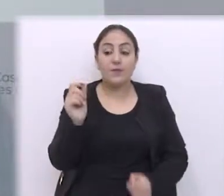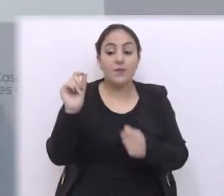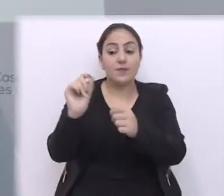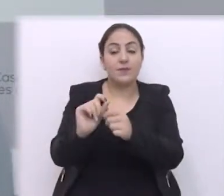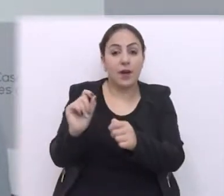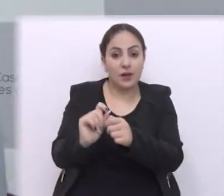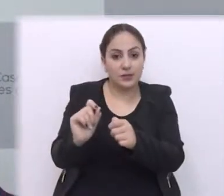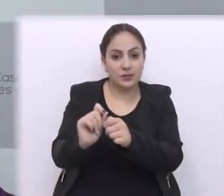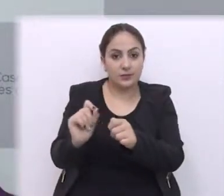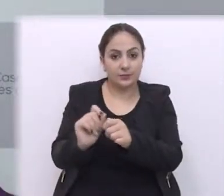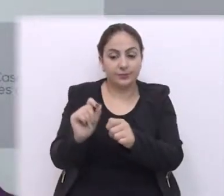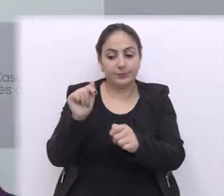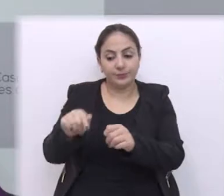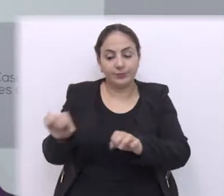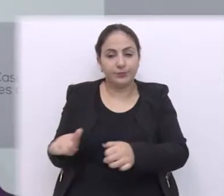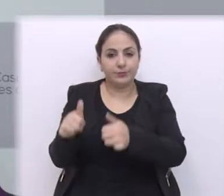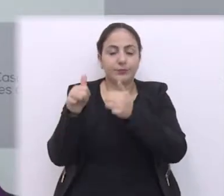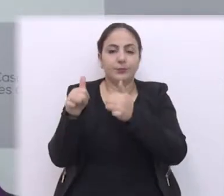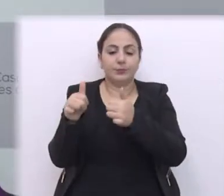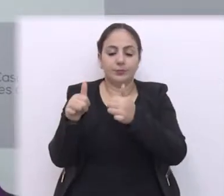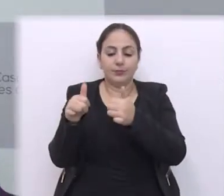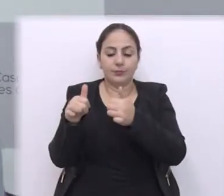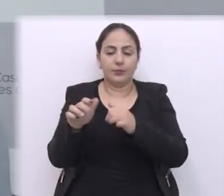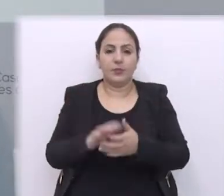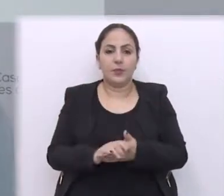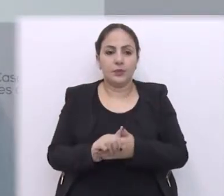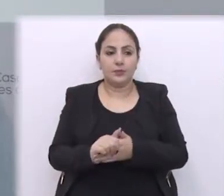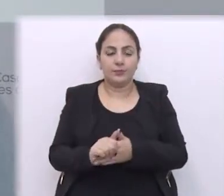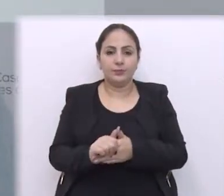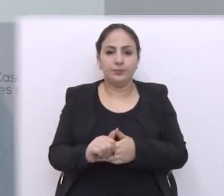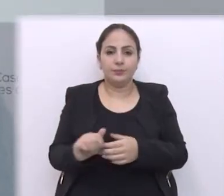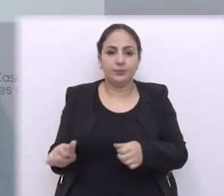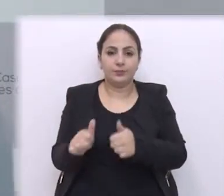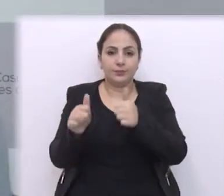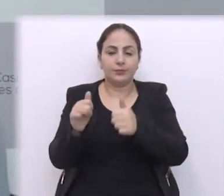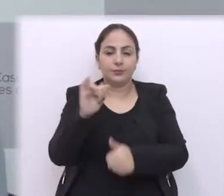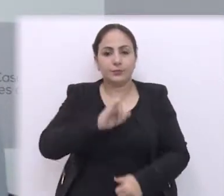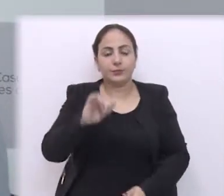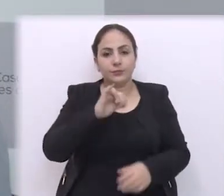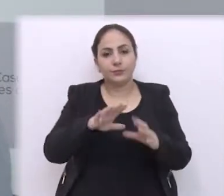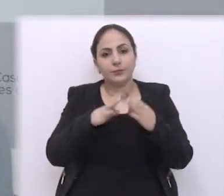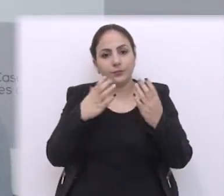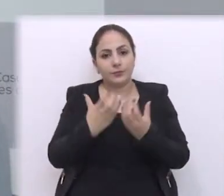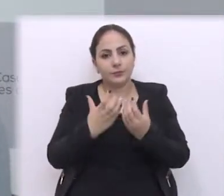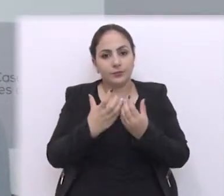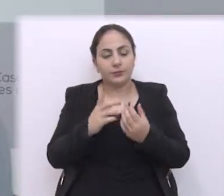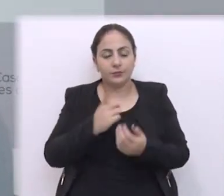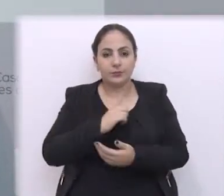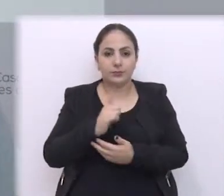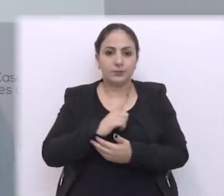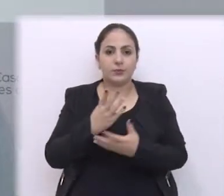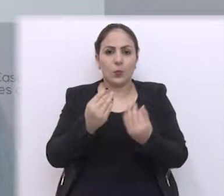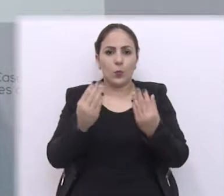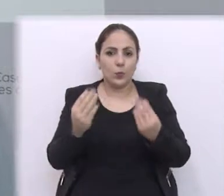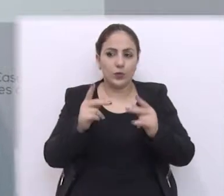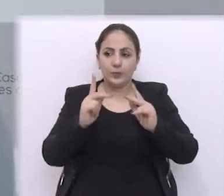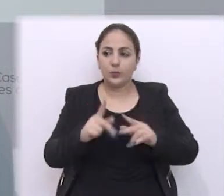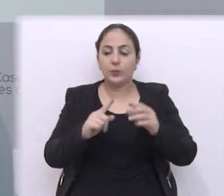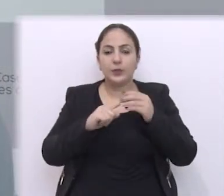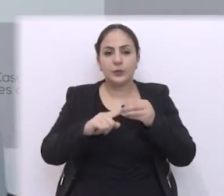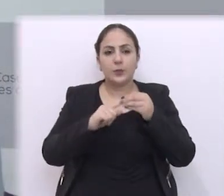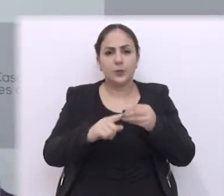o Executivo Municipal faça essa melhoria e é uma melhoria importante para aquela comunidade uma comunidade composta